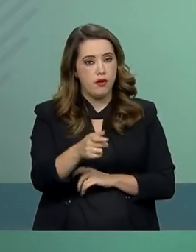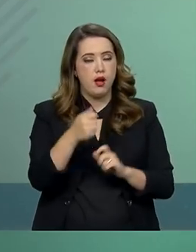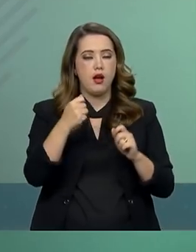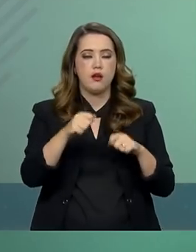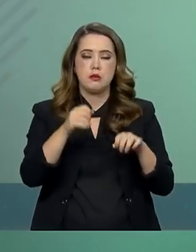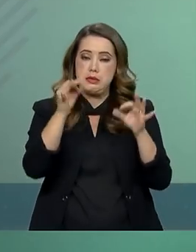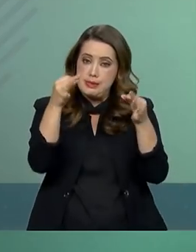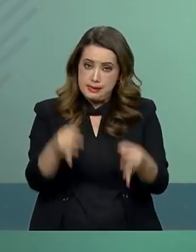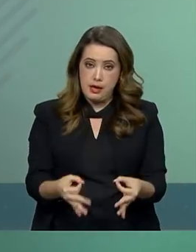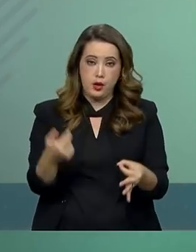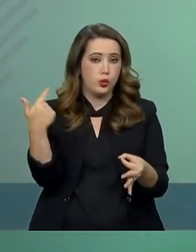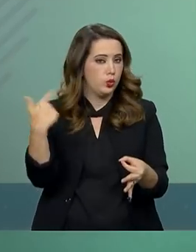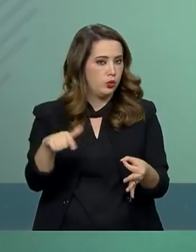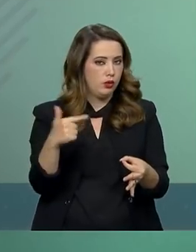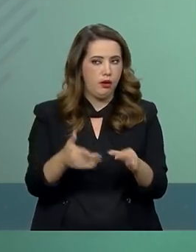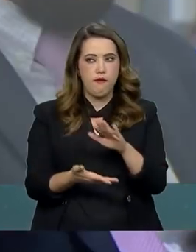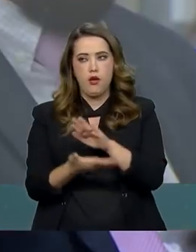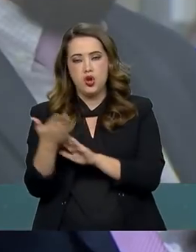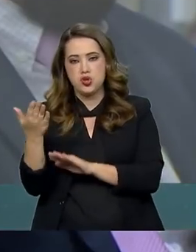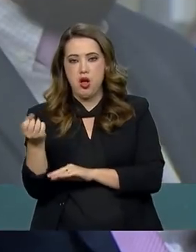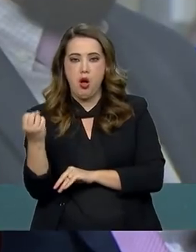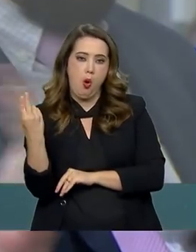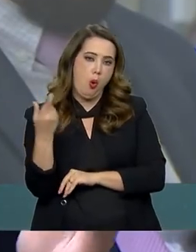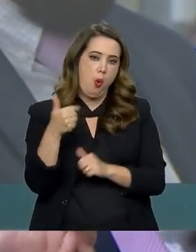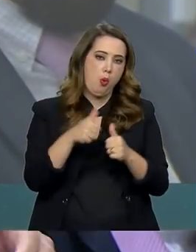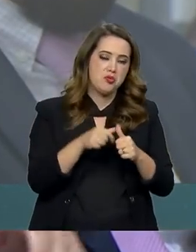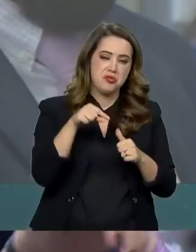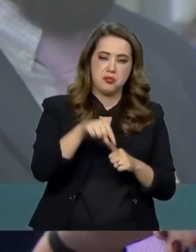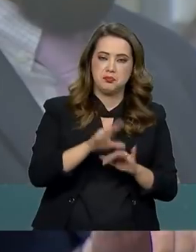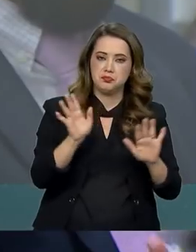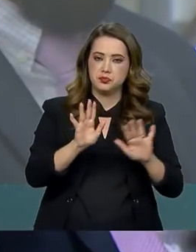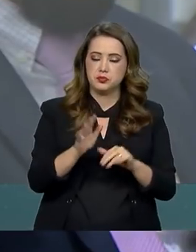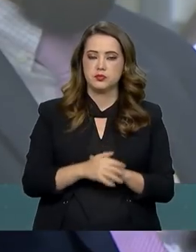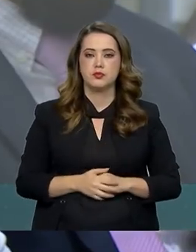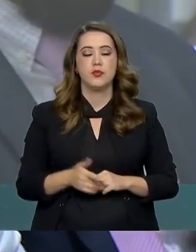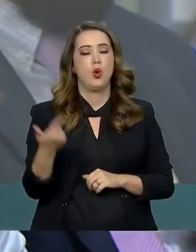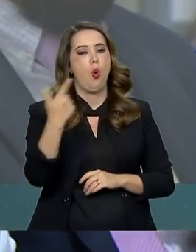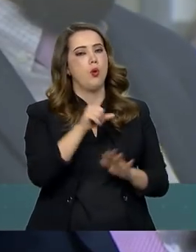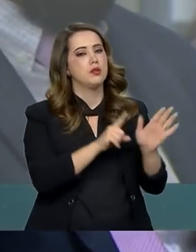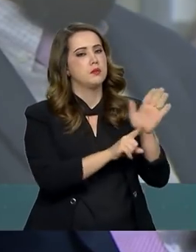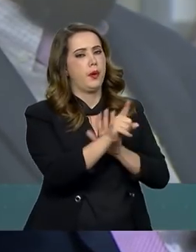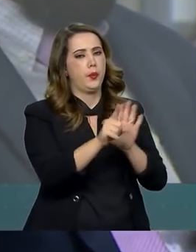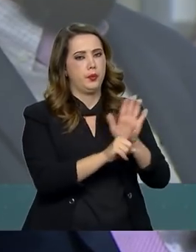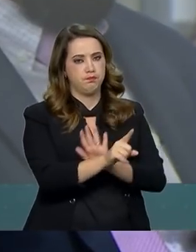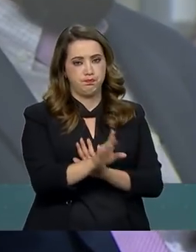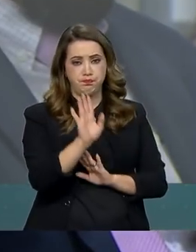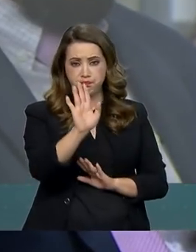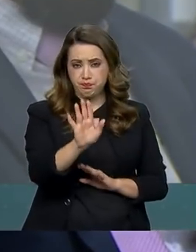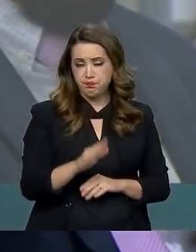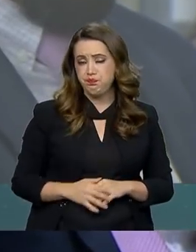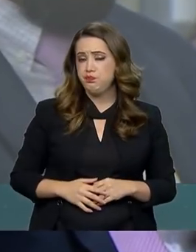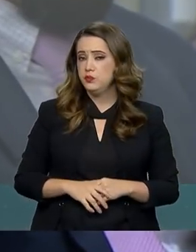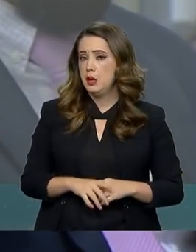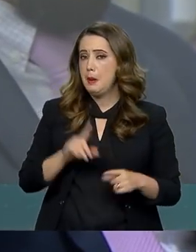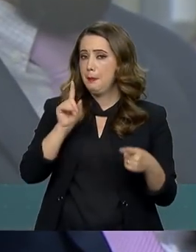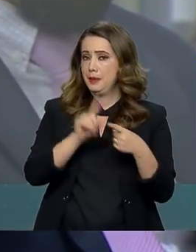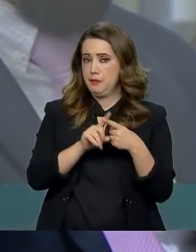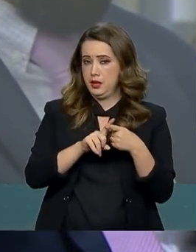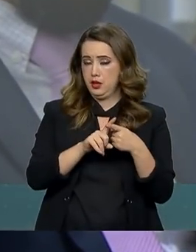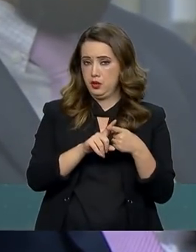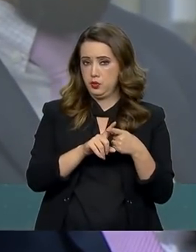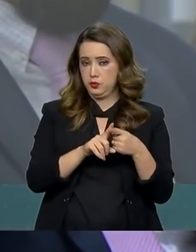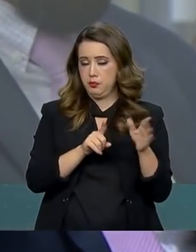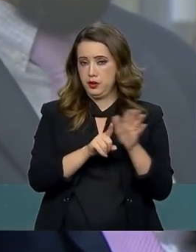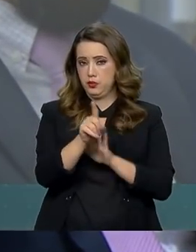qual a decisão do senhor presidente. Eu tenho algumas outras perguntas. Primeiro, em relação ao argentino, o senhor falou que não pode